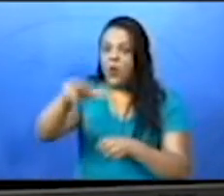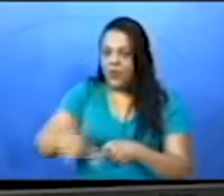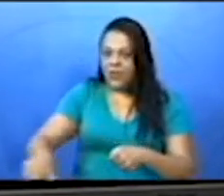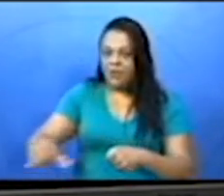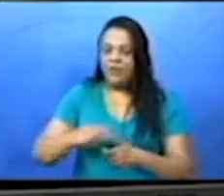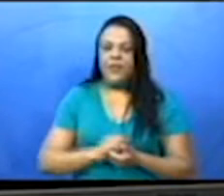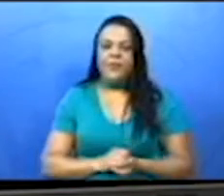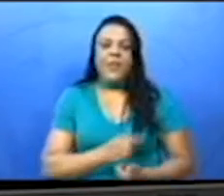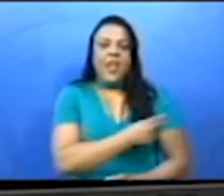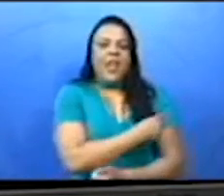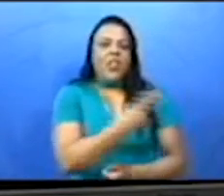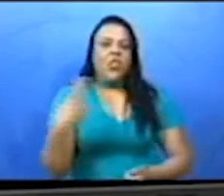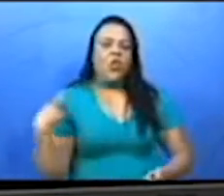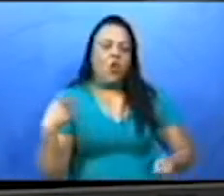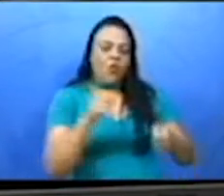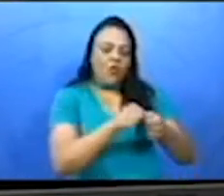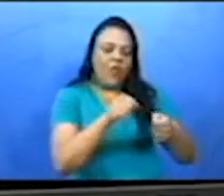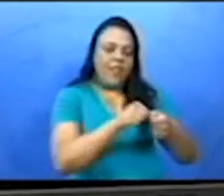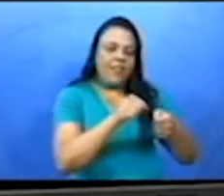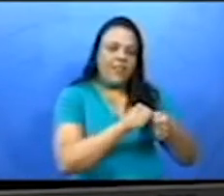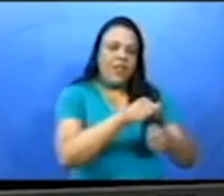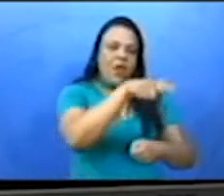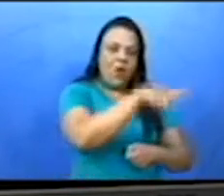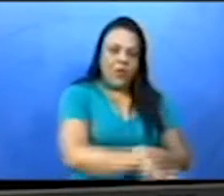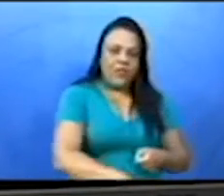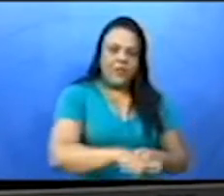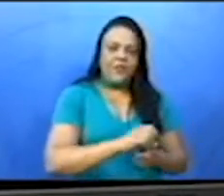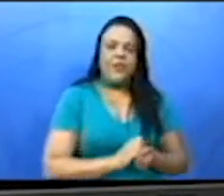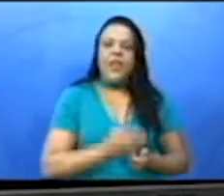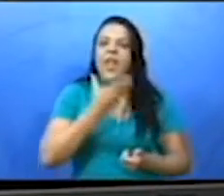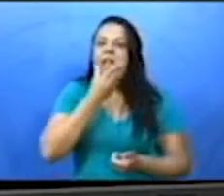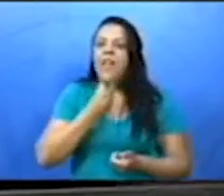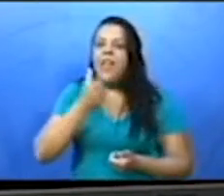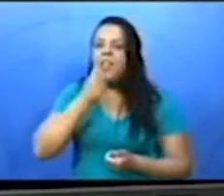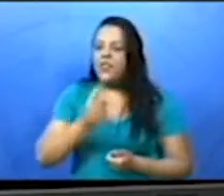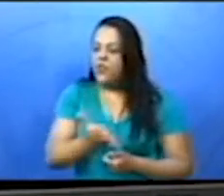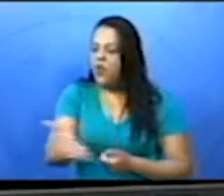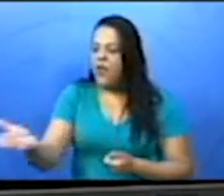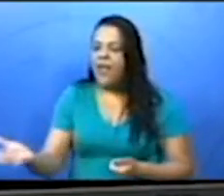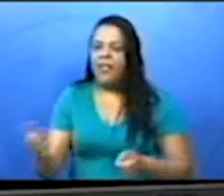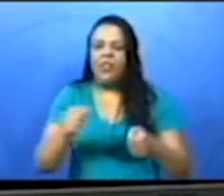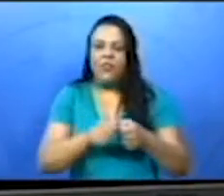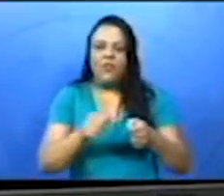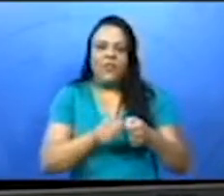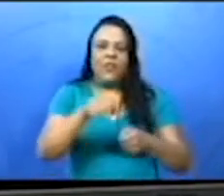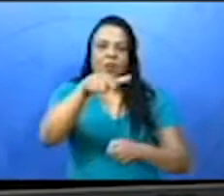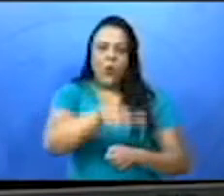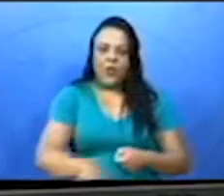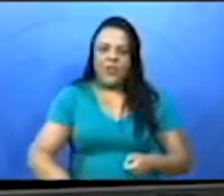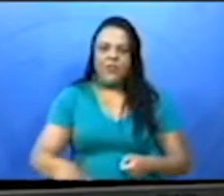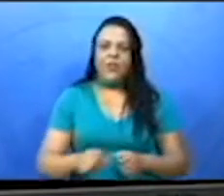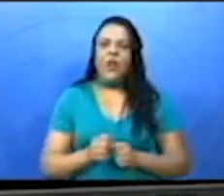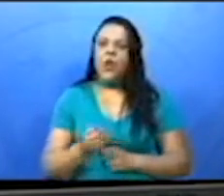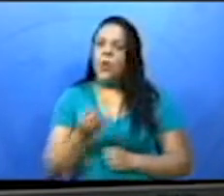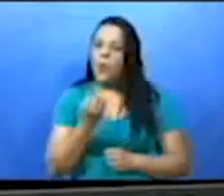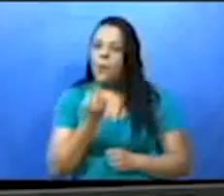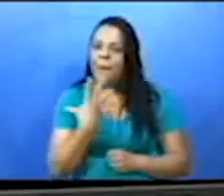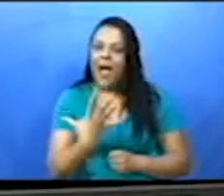nós refaremos, eles ou elas trarão. Muito bem!